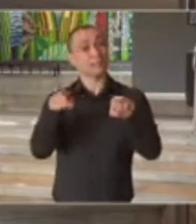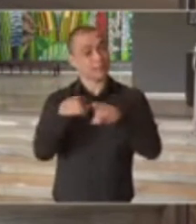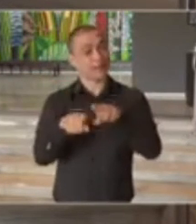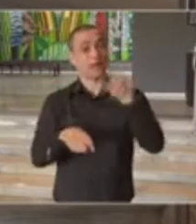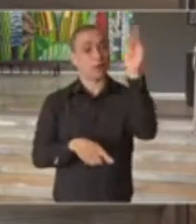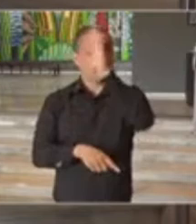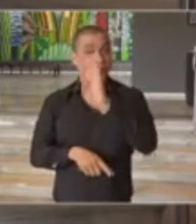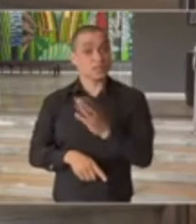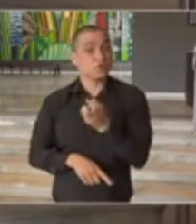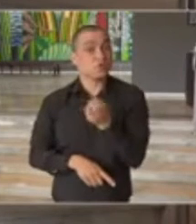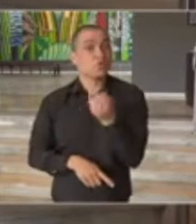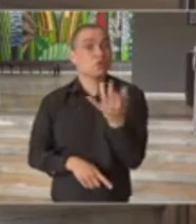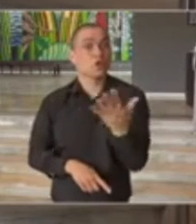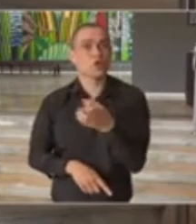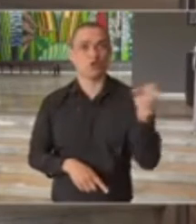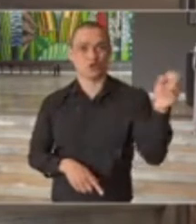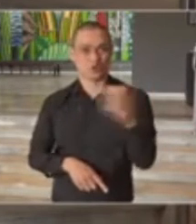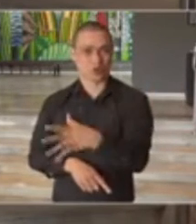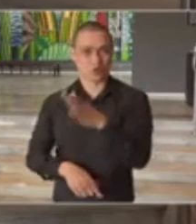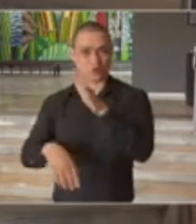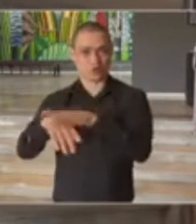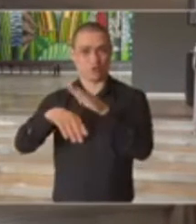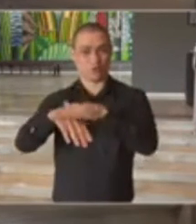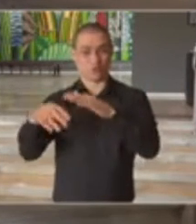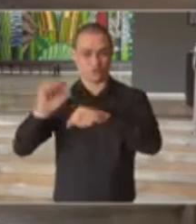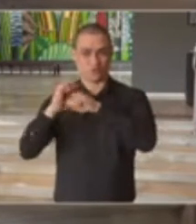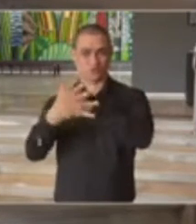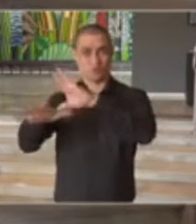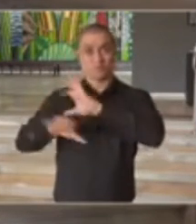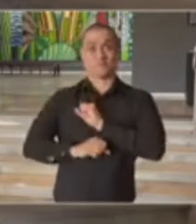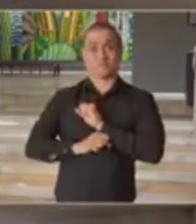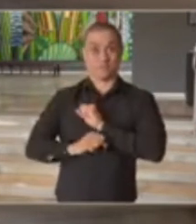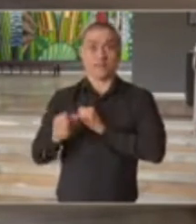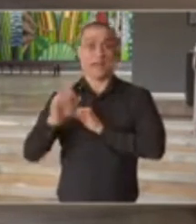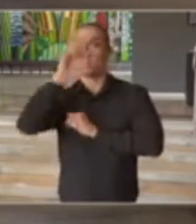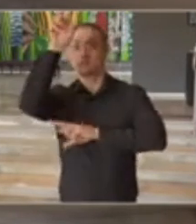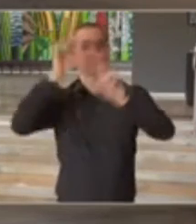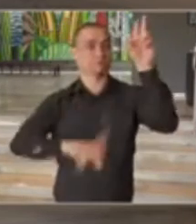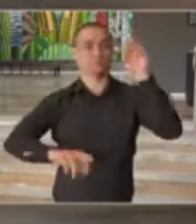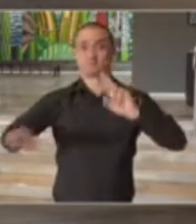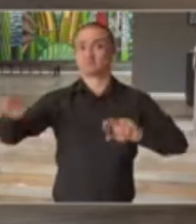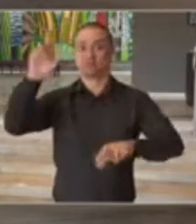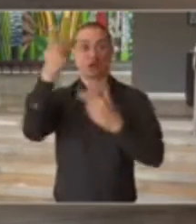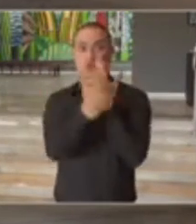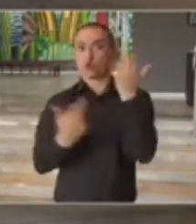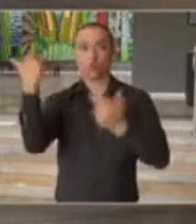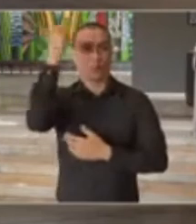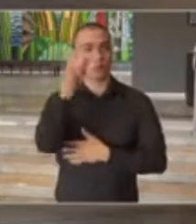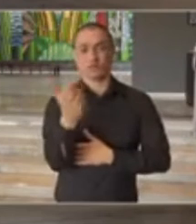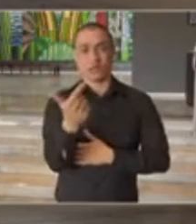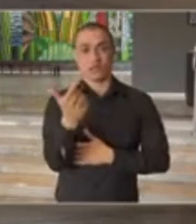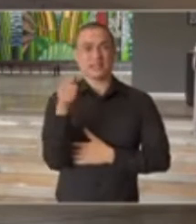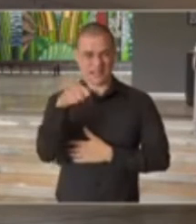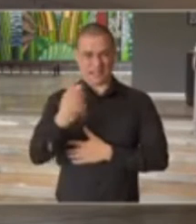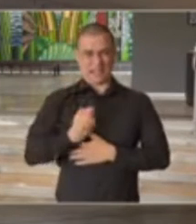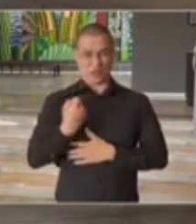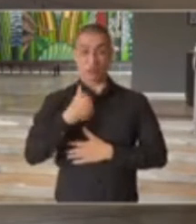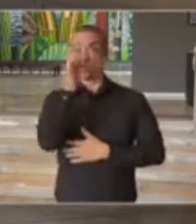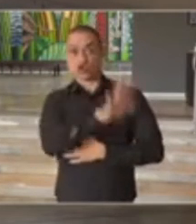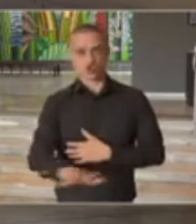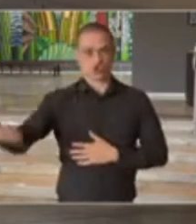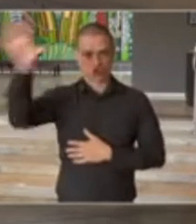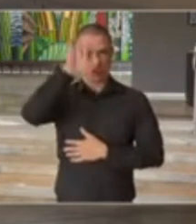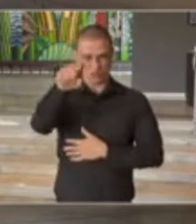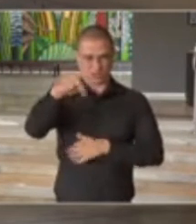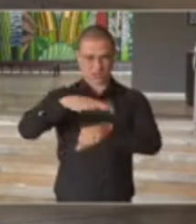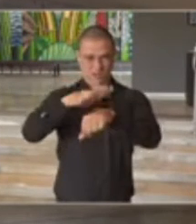no surgimento dos casos de COVID-19. E esse número global que